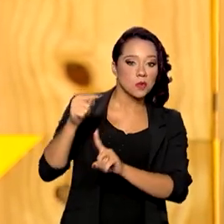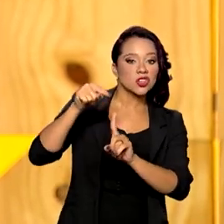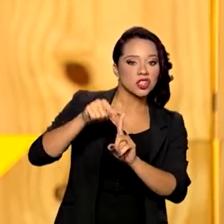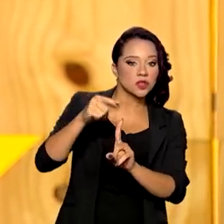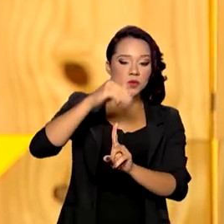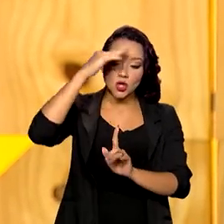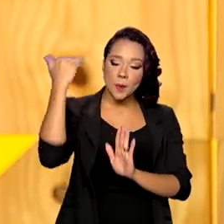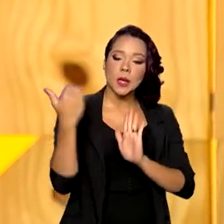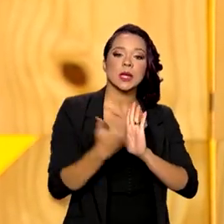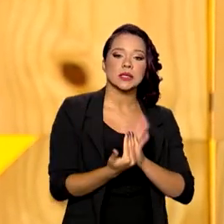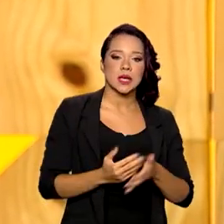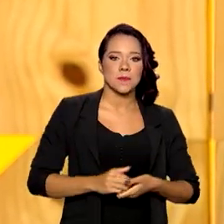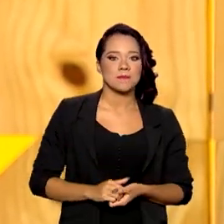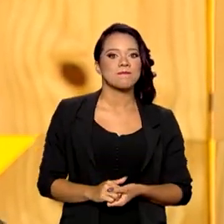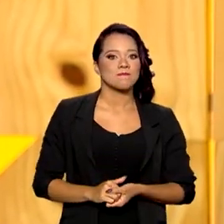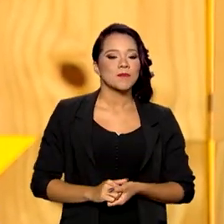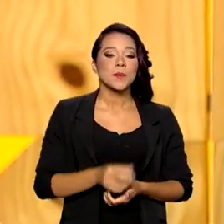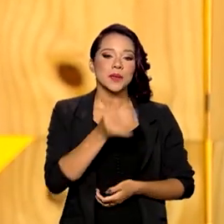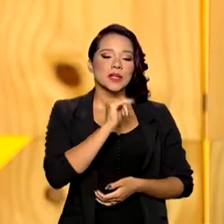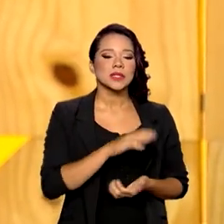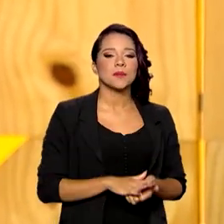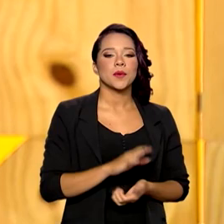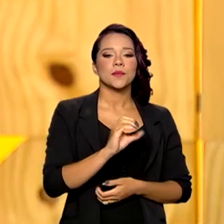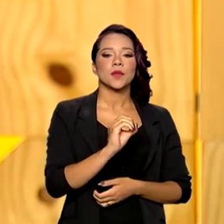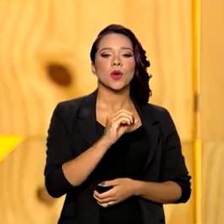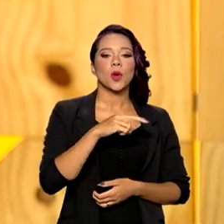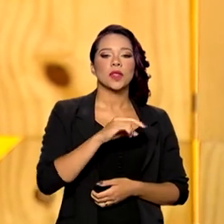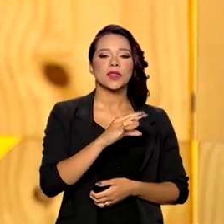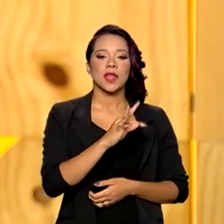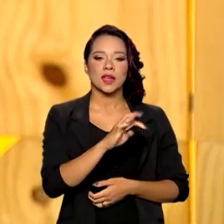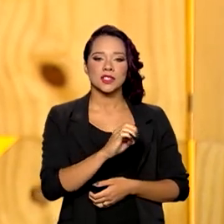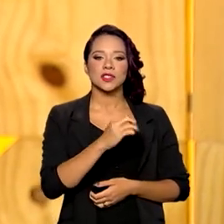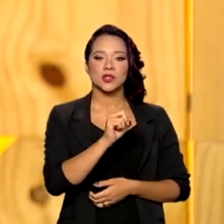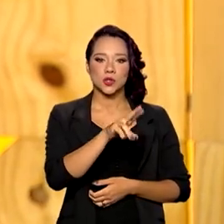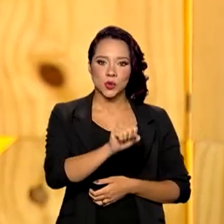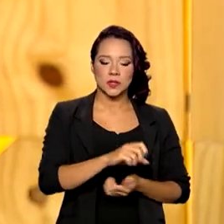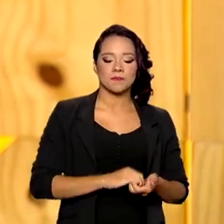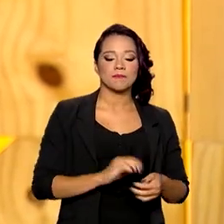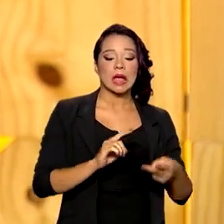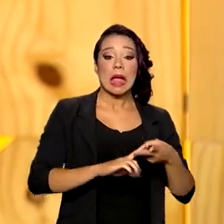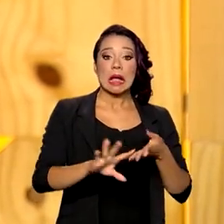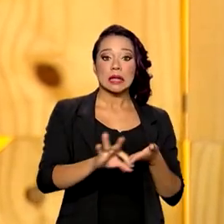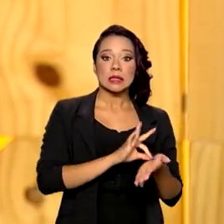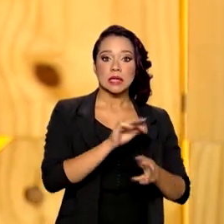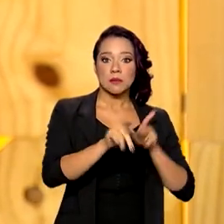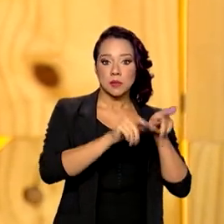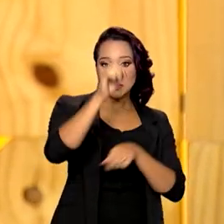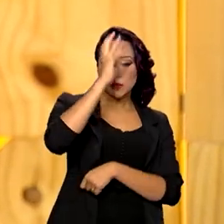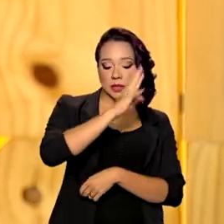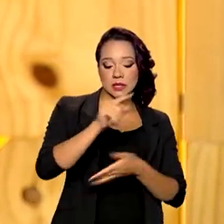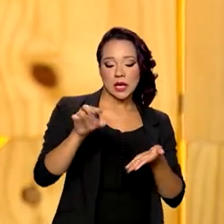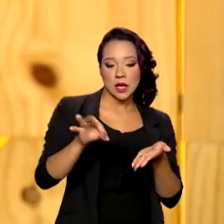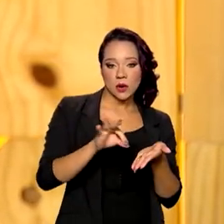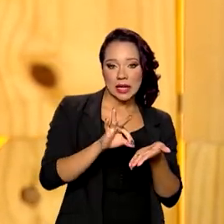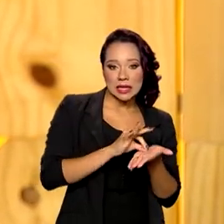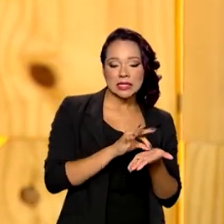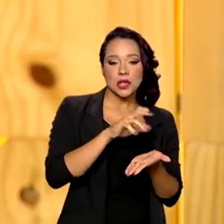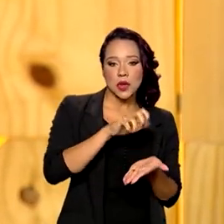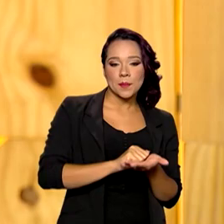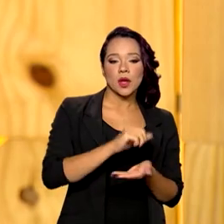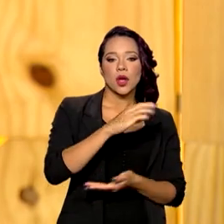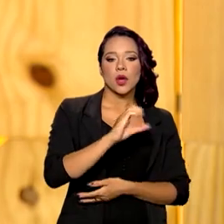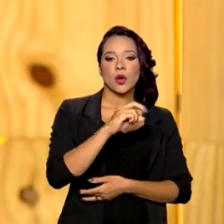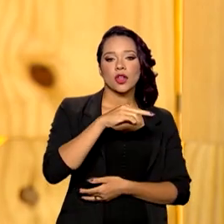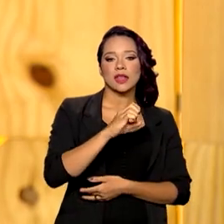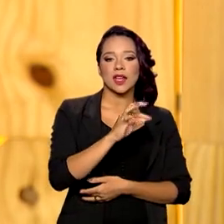serem cumpridas. Como, por exemplo, o Conecte Suiz, cadastrar os brasileiros do Conecte Suiz para conhecer todos os